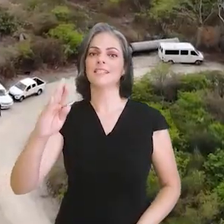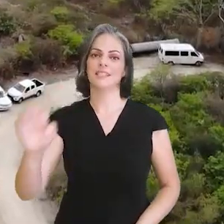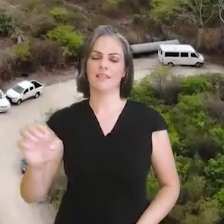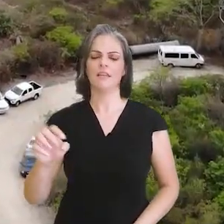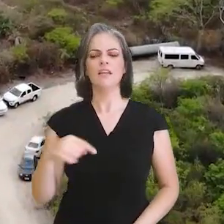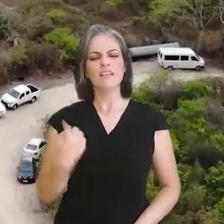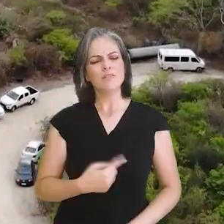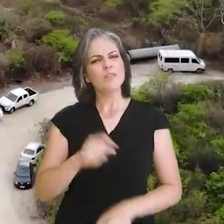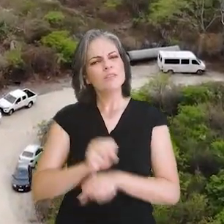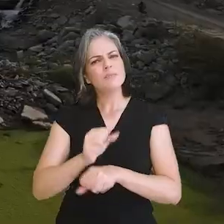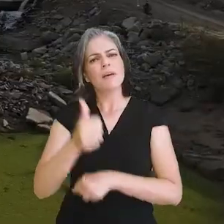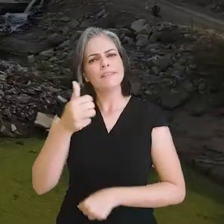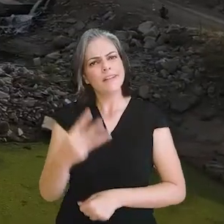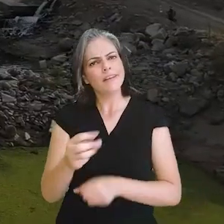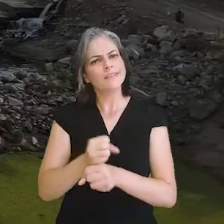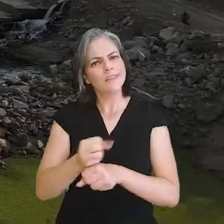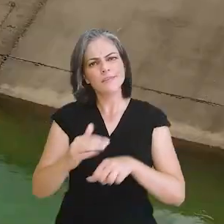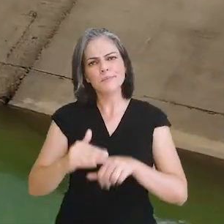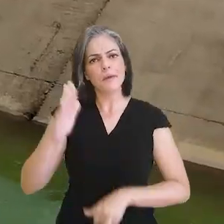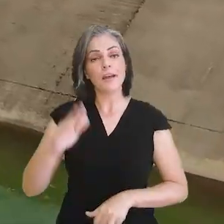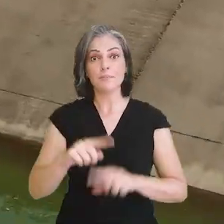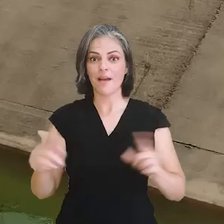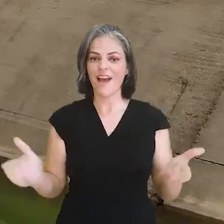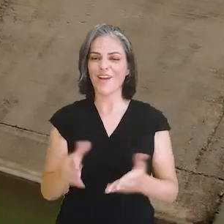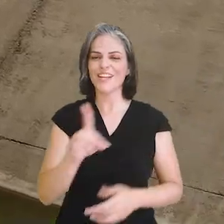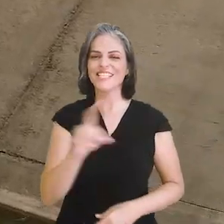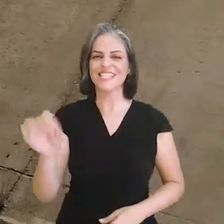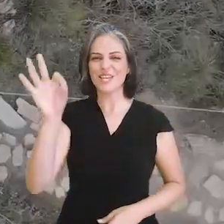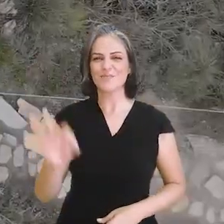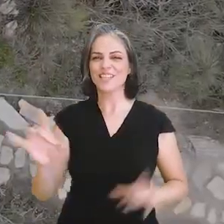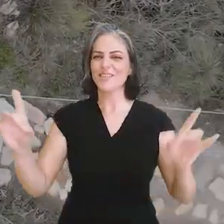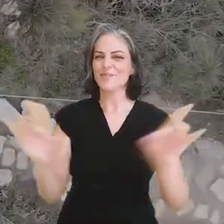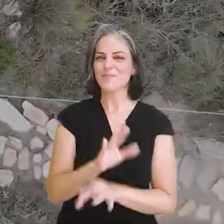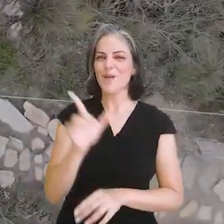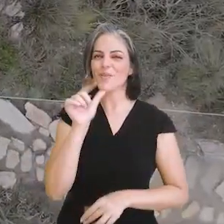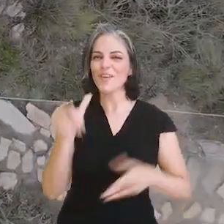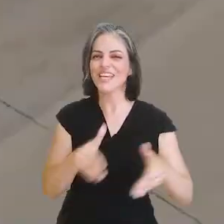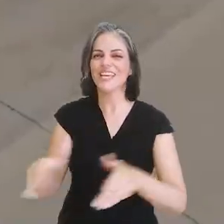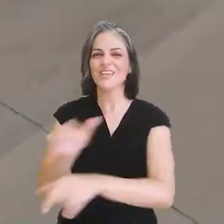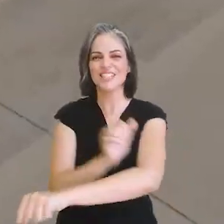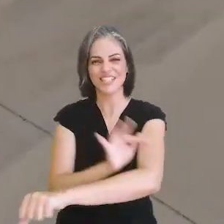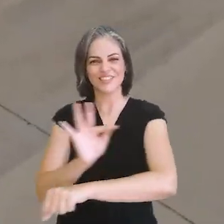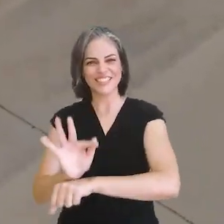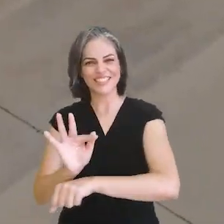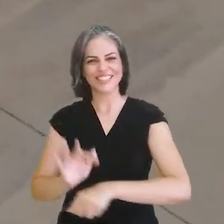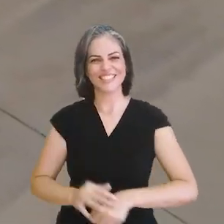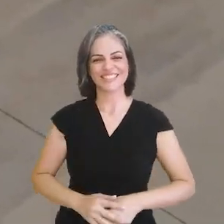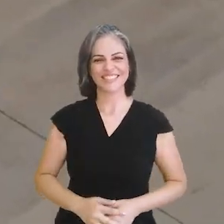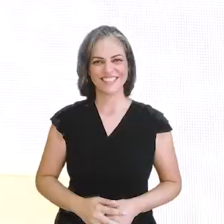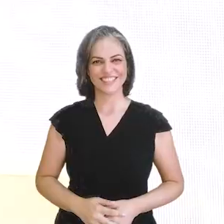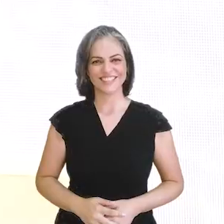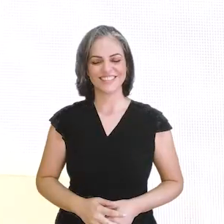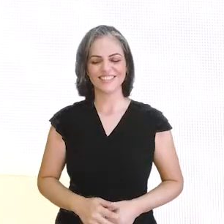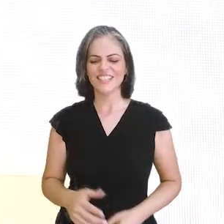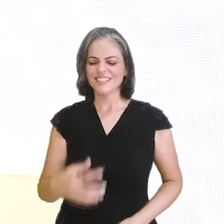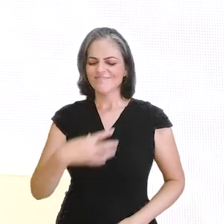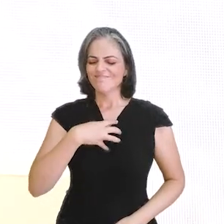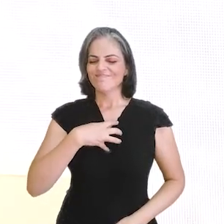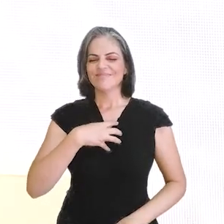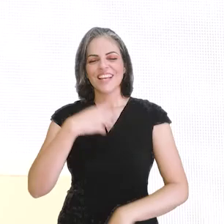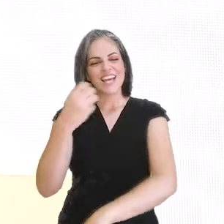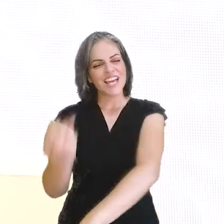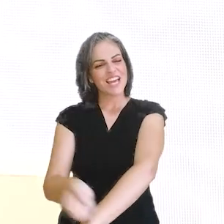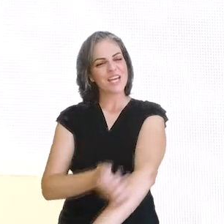após 13 anos de espera, 100% das obras físicas da transposição do Rio São Francisco foram concluídas. E qual